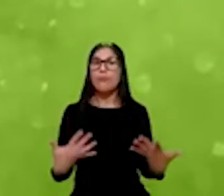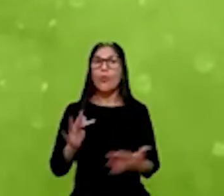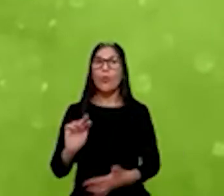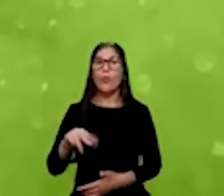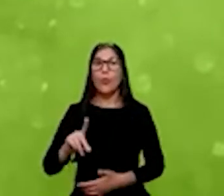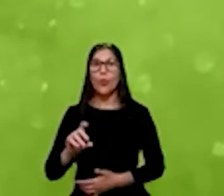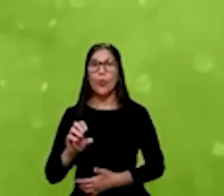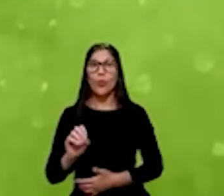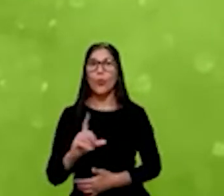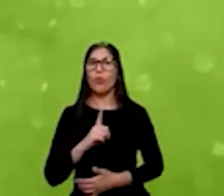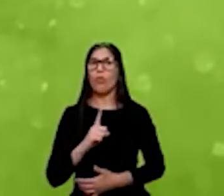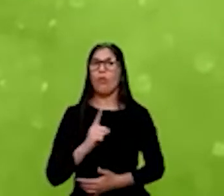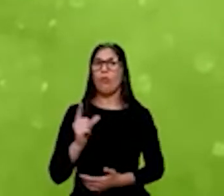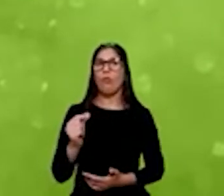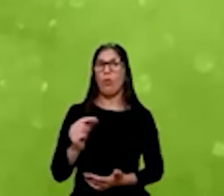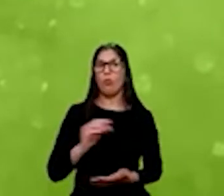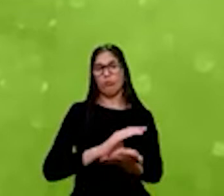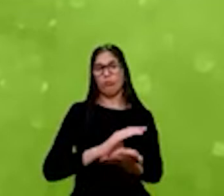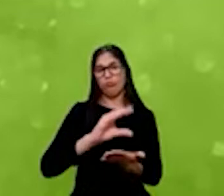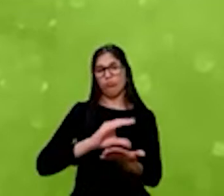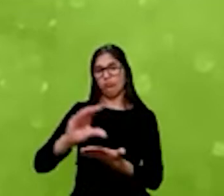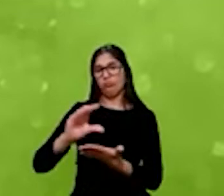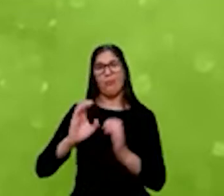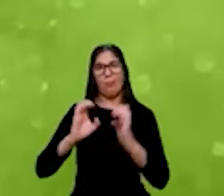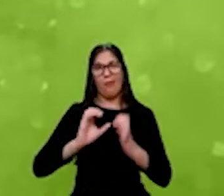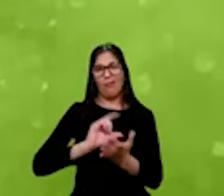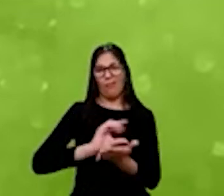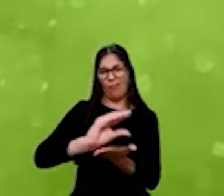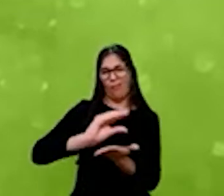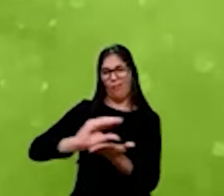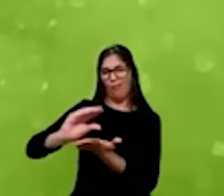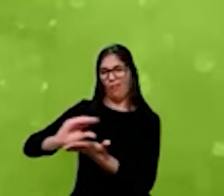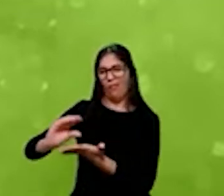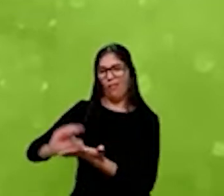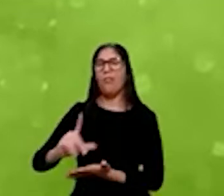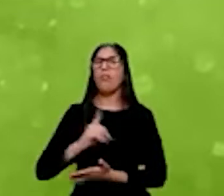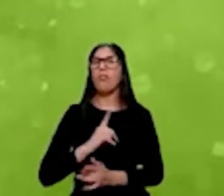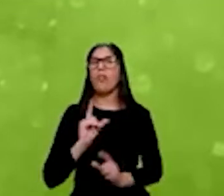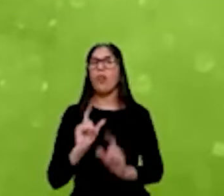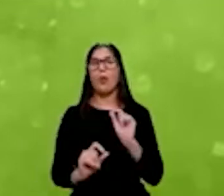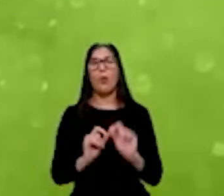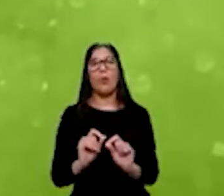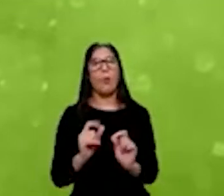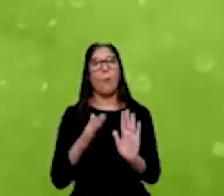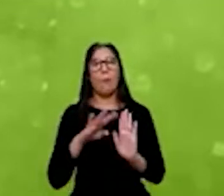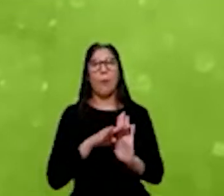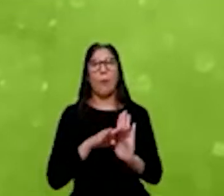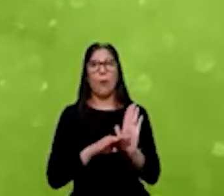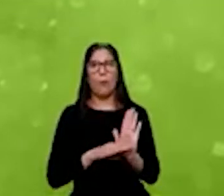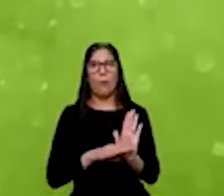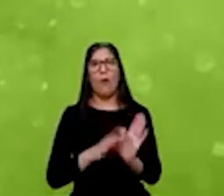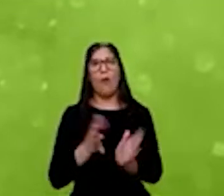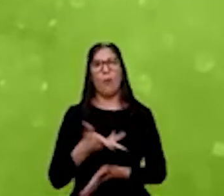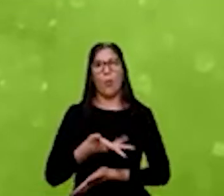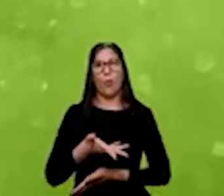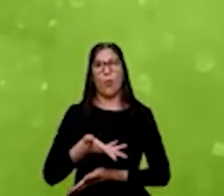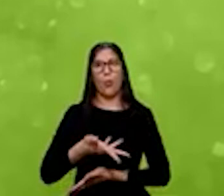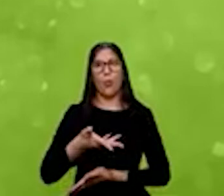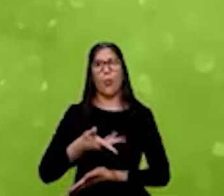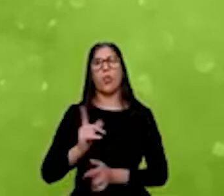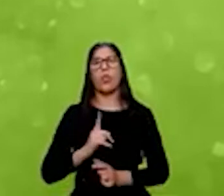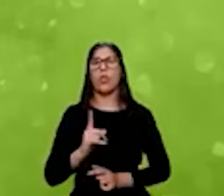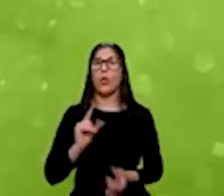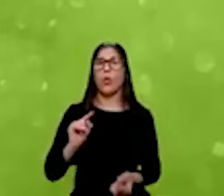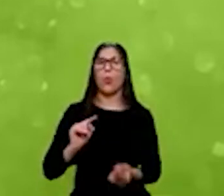recursos nessas empresas e tem também o nosso programa de aceleração que a gente criou